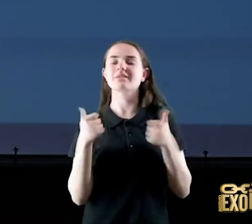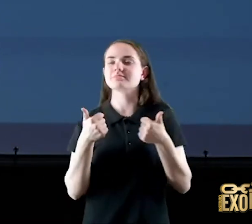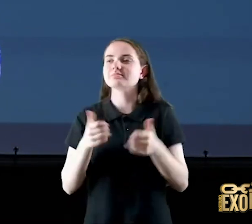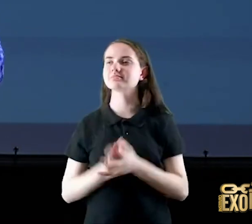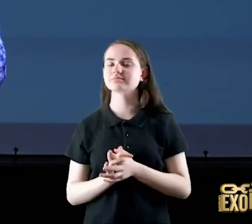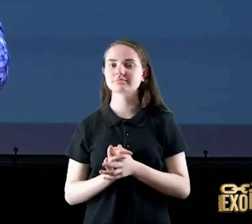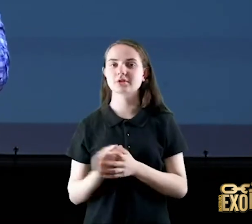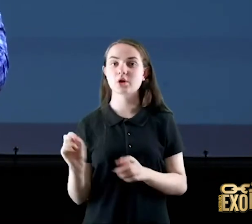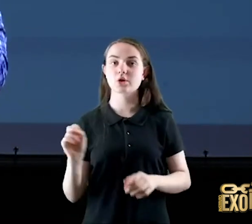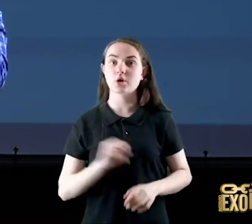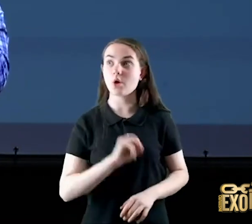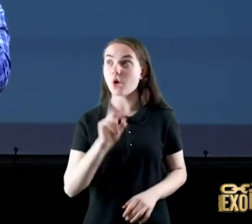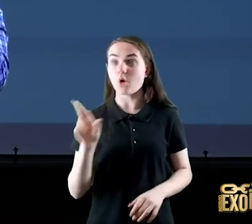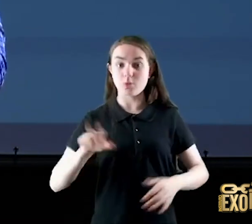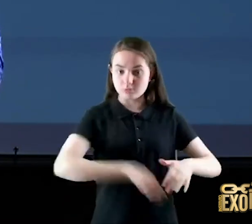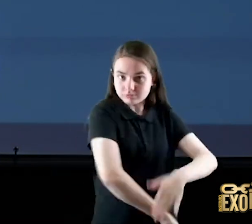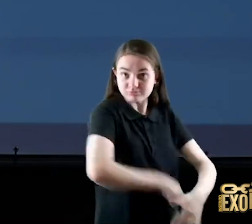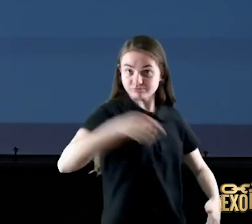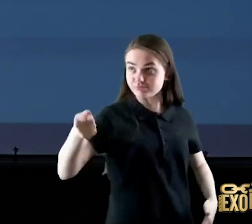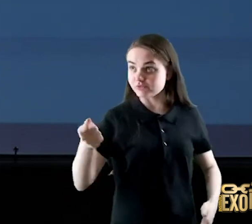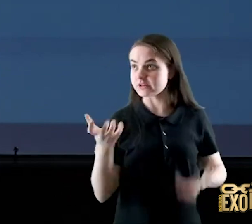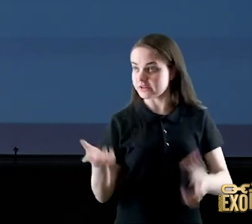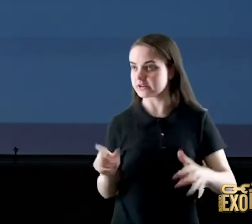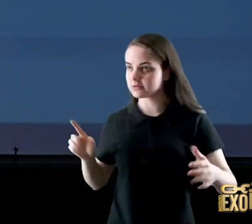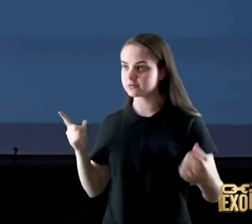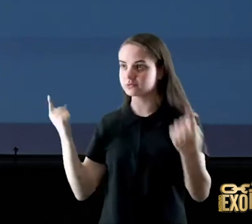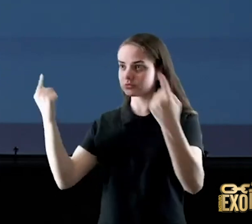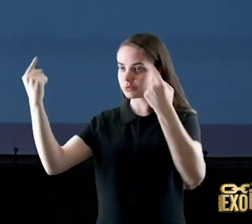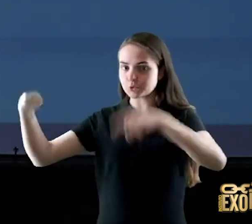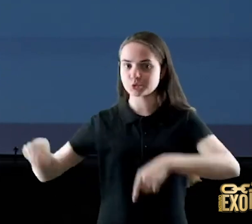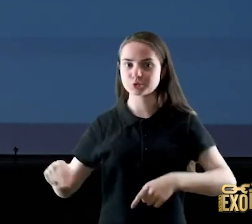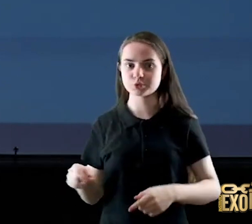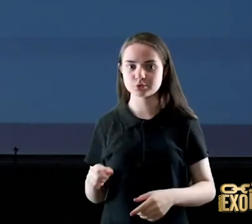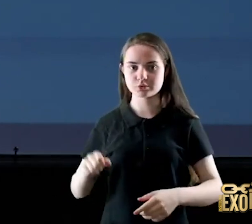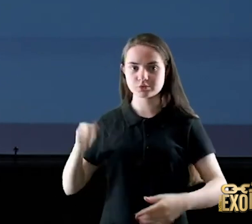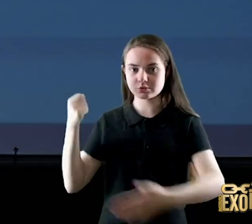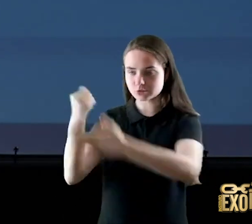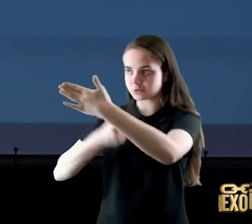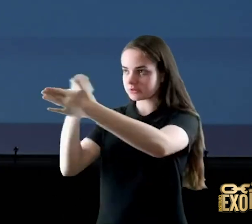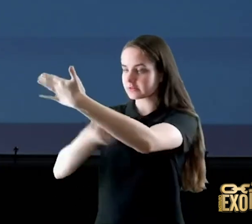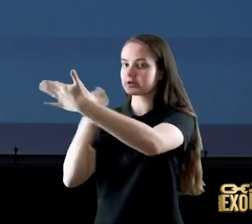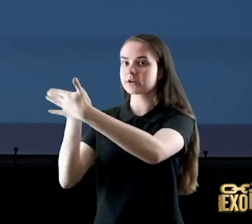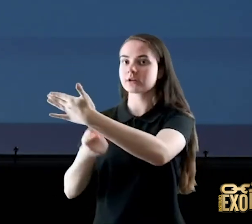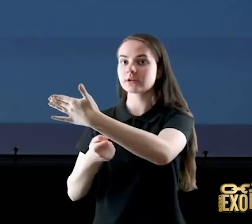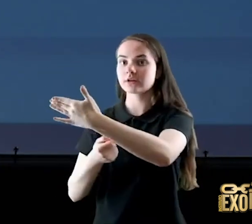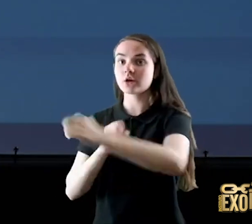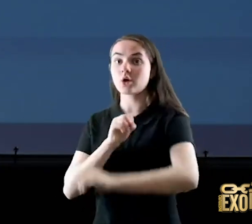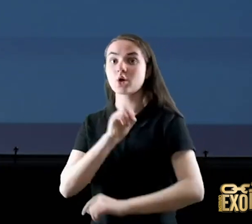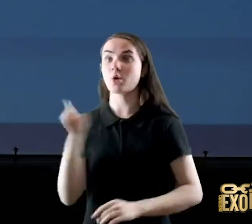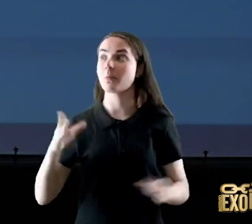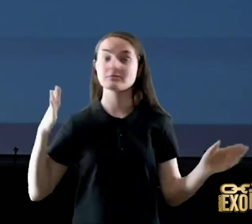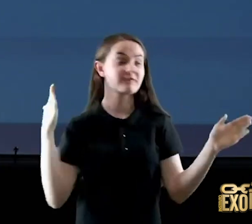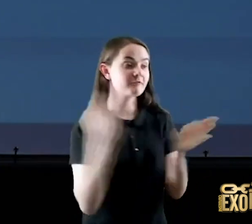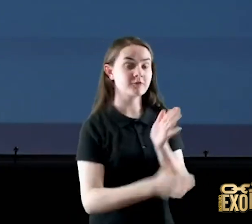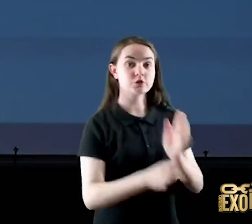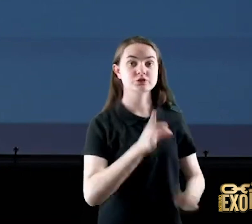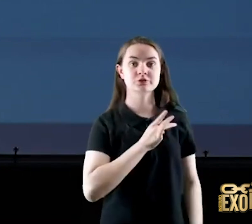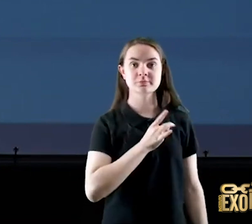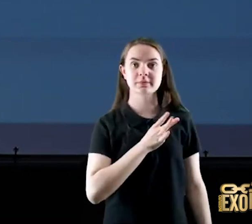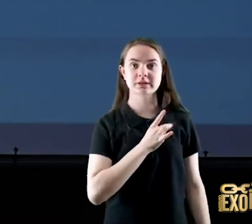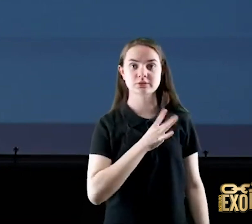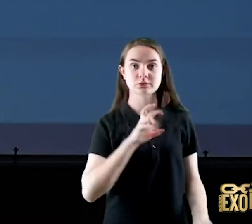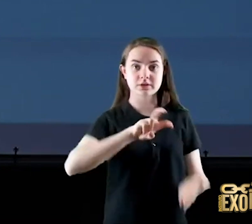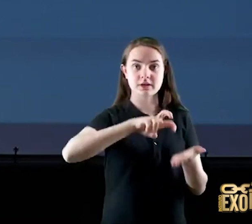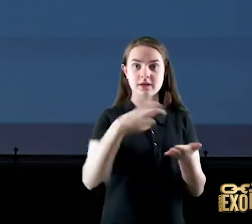ou ele puxa a espada para lutar como Josué puxou em Josué capítulo 5 ou então ele foge de medo ele cai